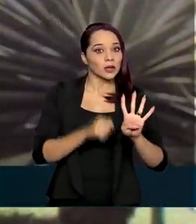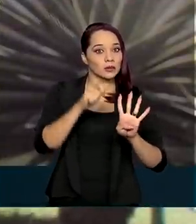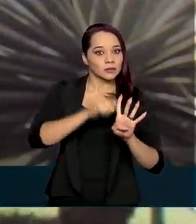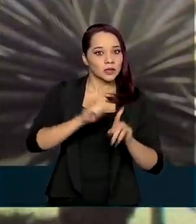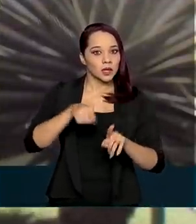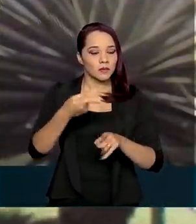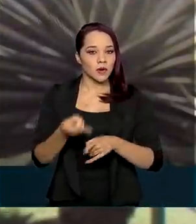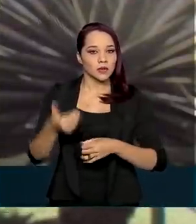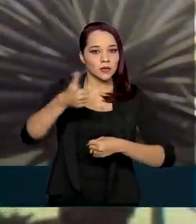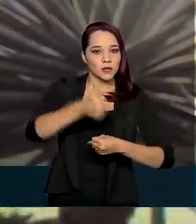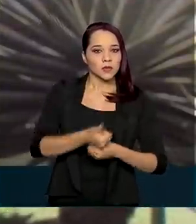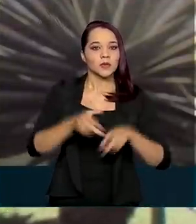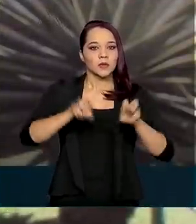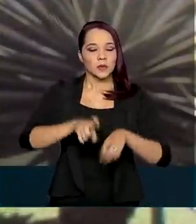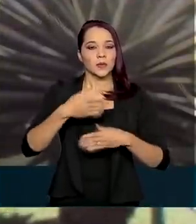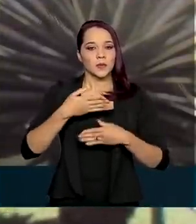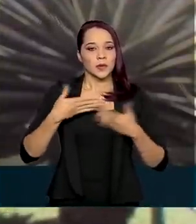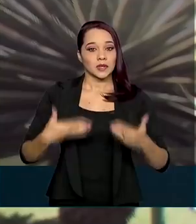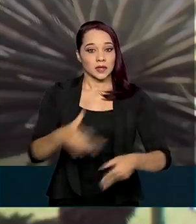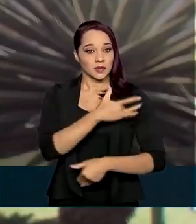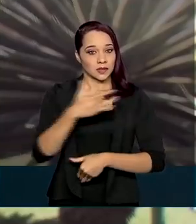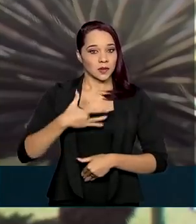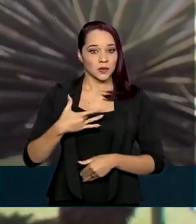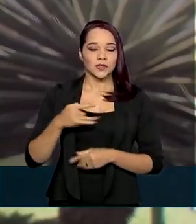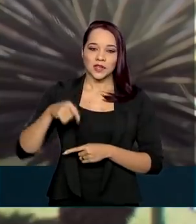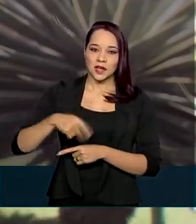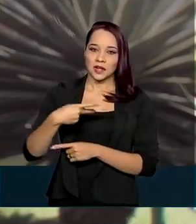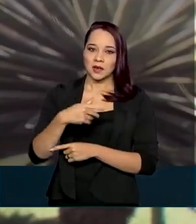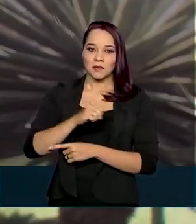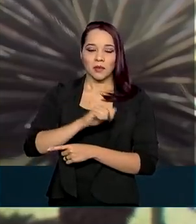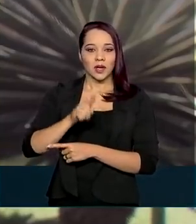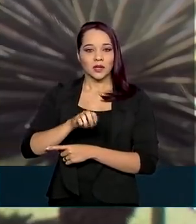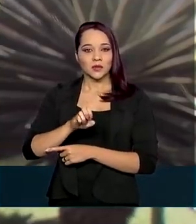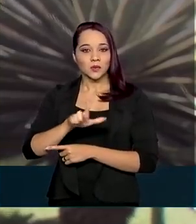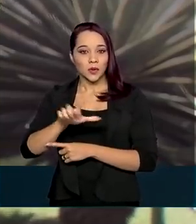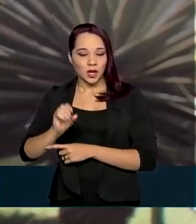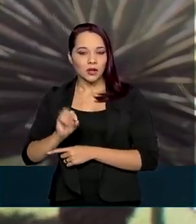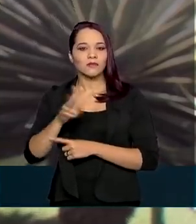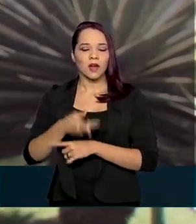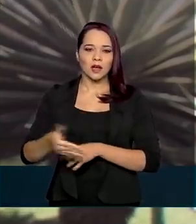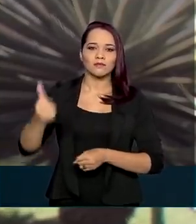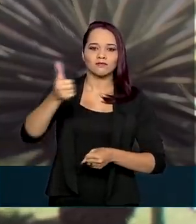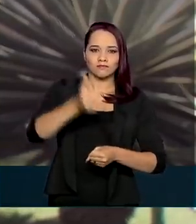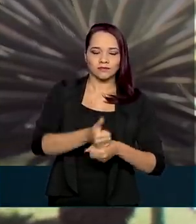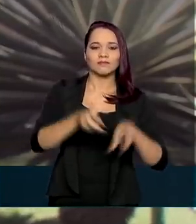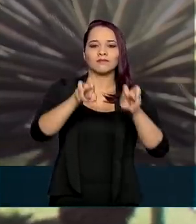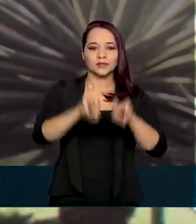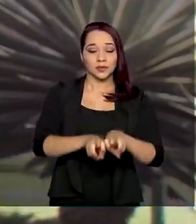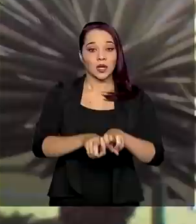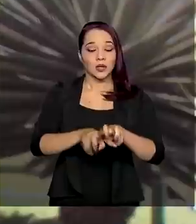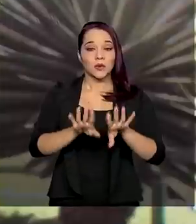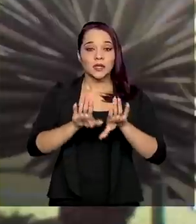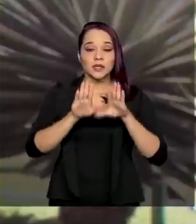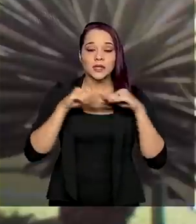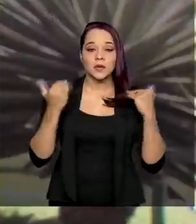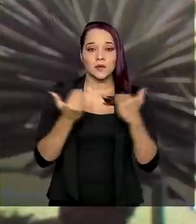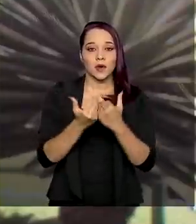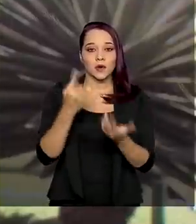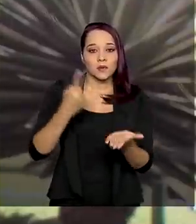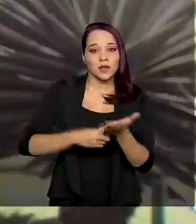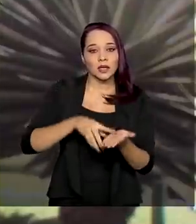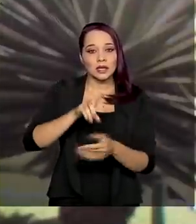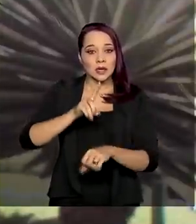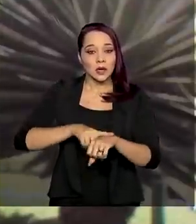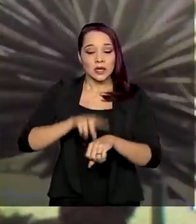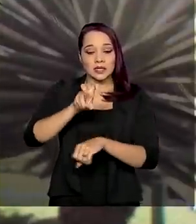Ministério da Saúde como interino, Eduardo Pazuello será então efetivado no cargo, numa cerimônia que está marcada para as 5 horas da tarde